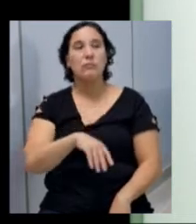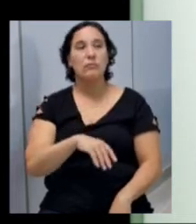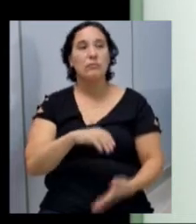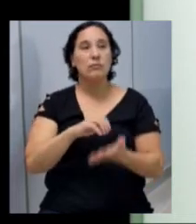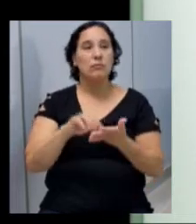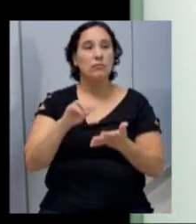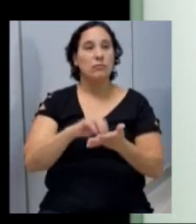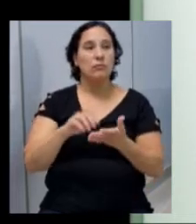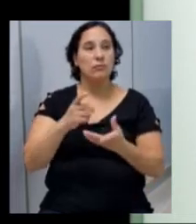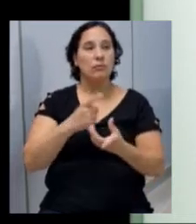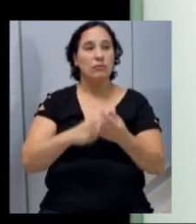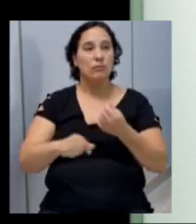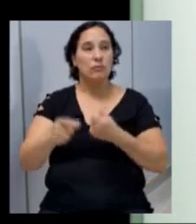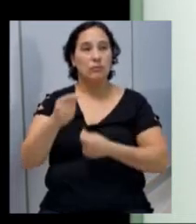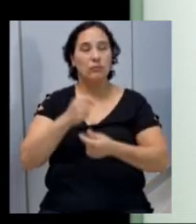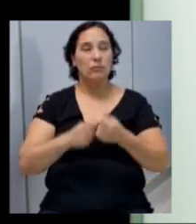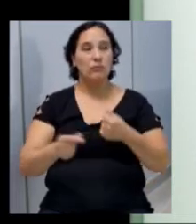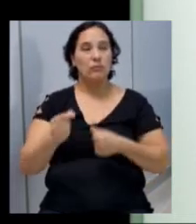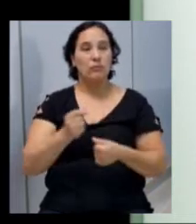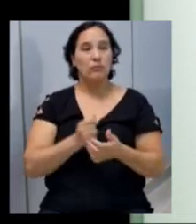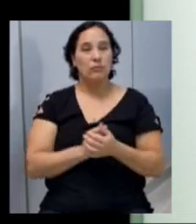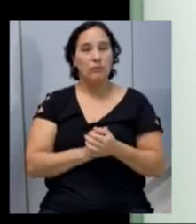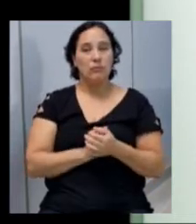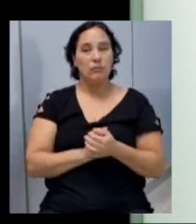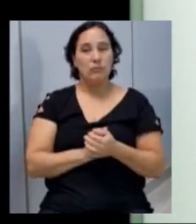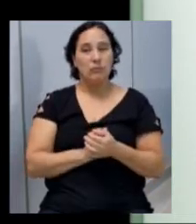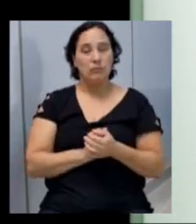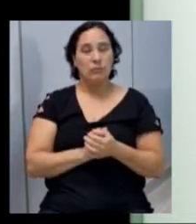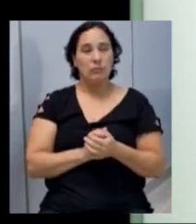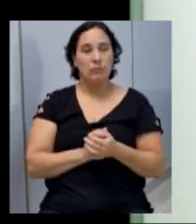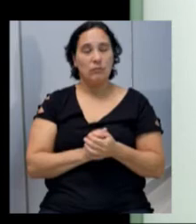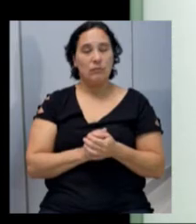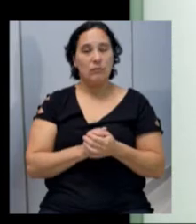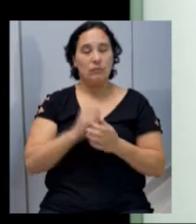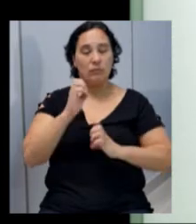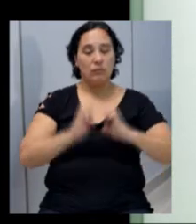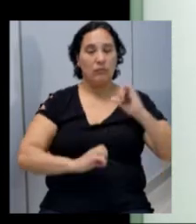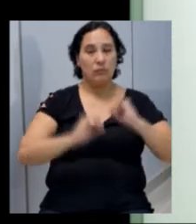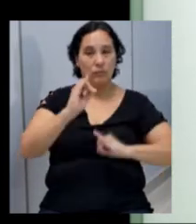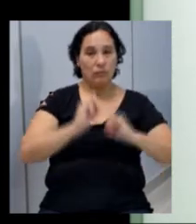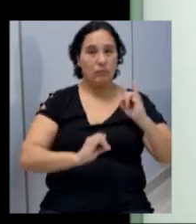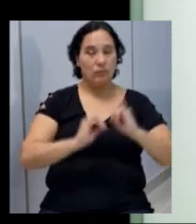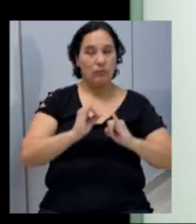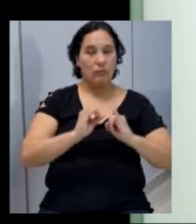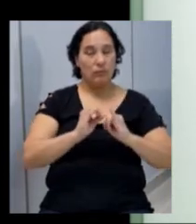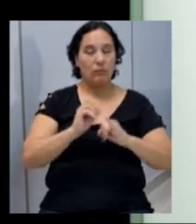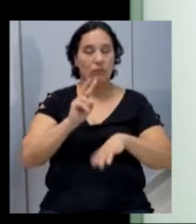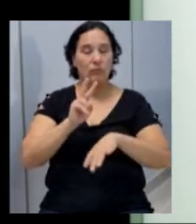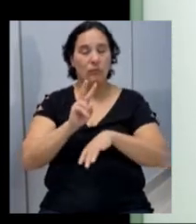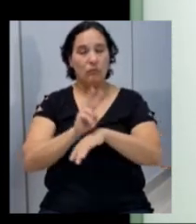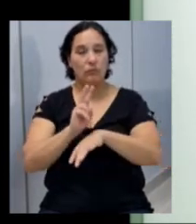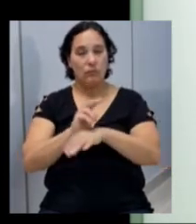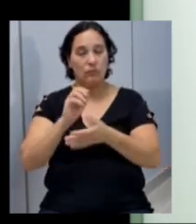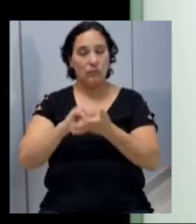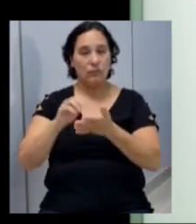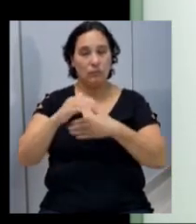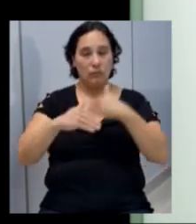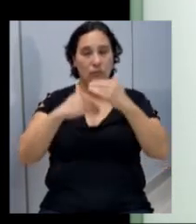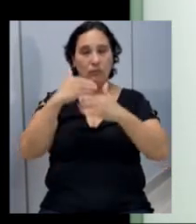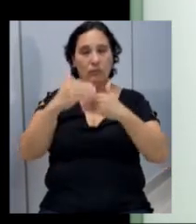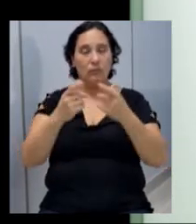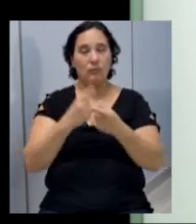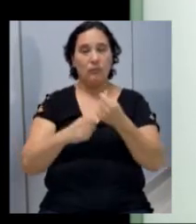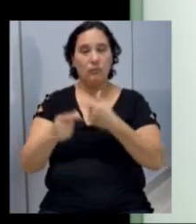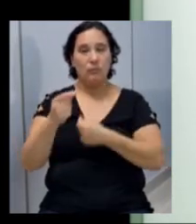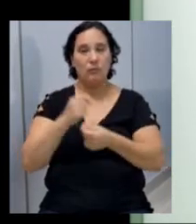Secretaria de Desenvolvimento Econômico, promoção da indústria e comércio, a manutenção da Secretaria de Desenvolvimento